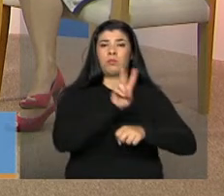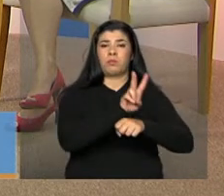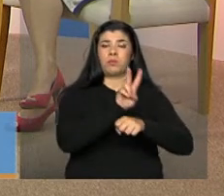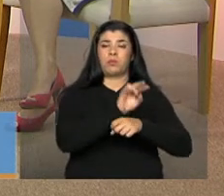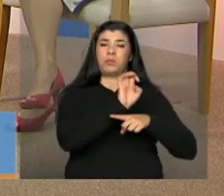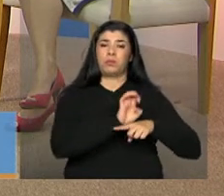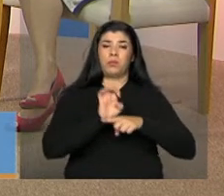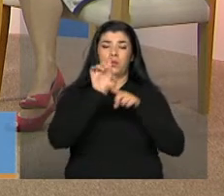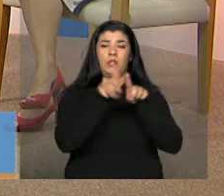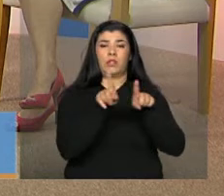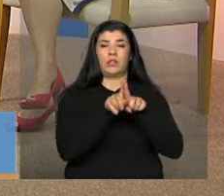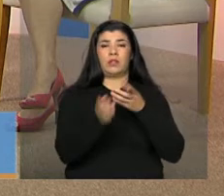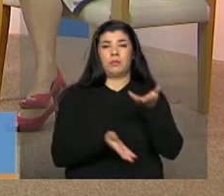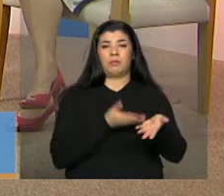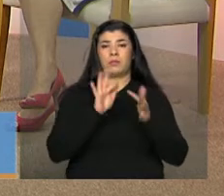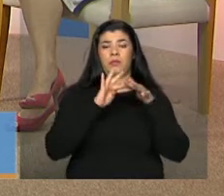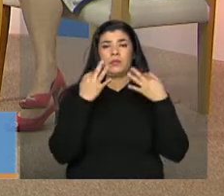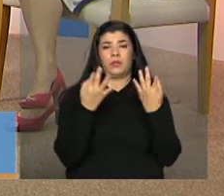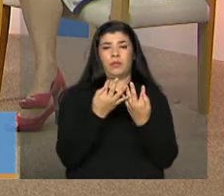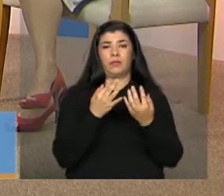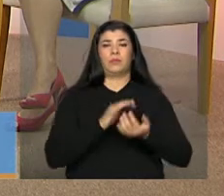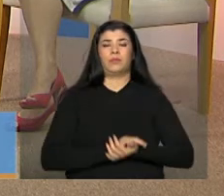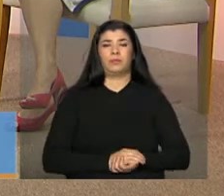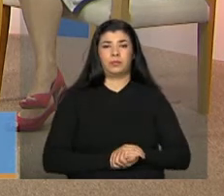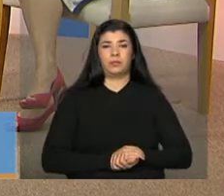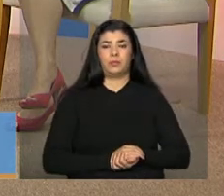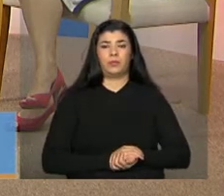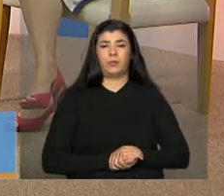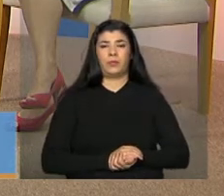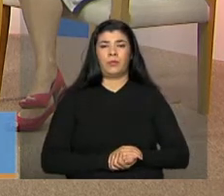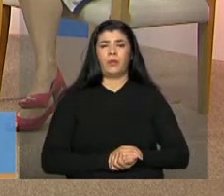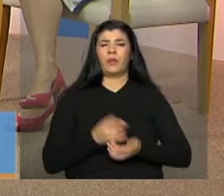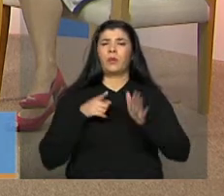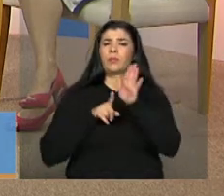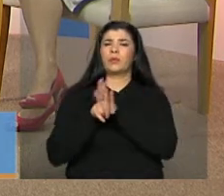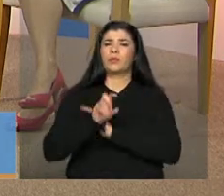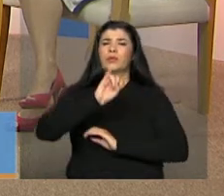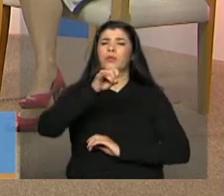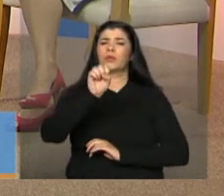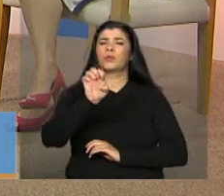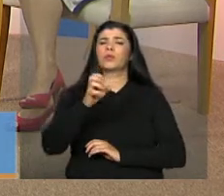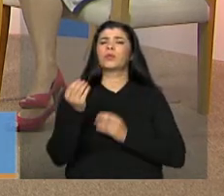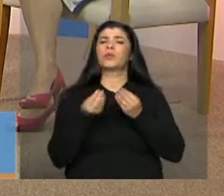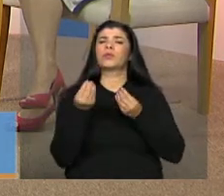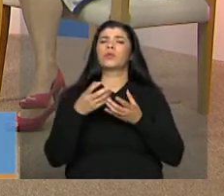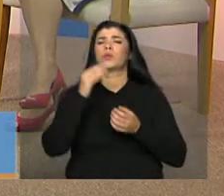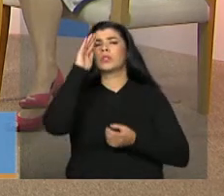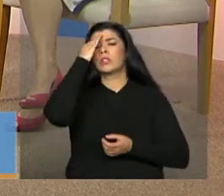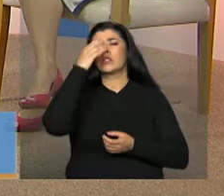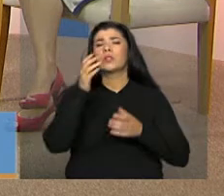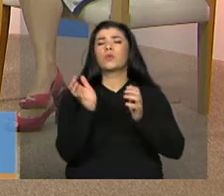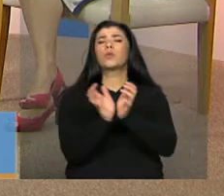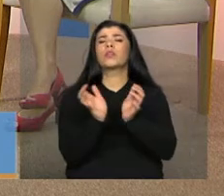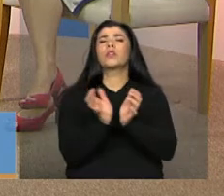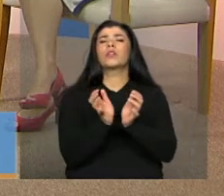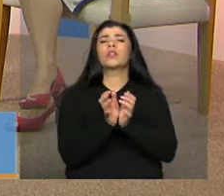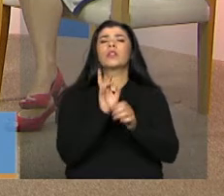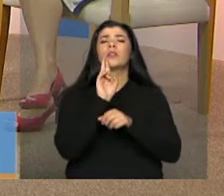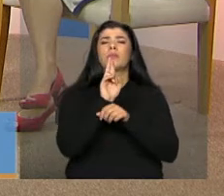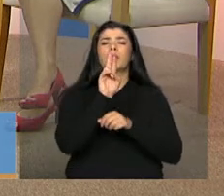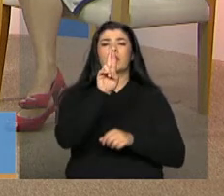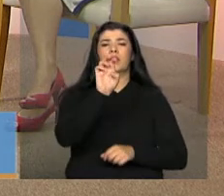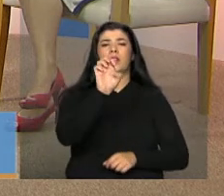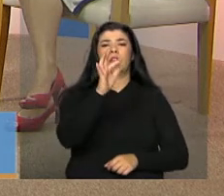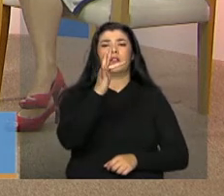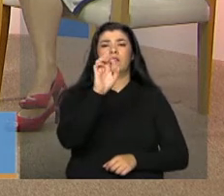no atendimento às famílias. José, o que a gente pode entender por equipes de referência? Primeiro que essa foi uma